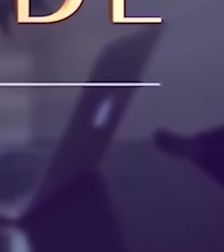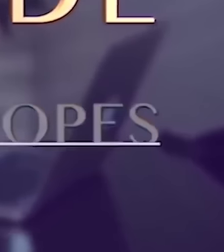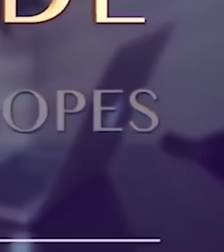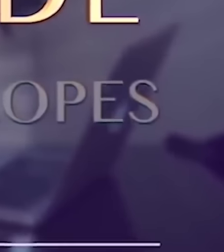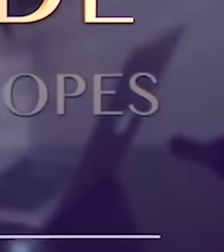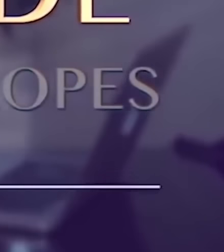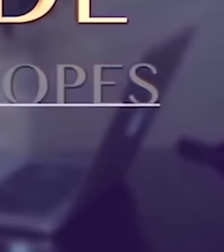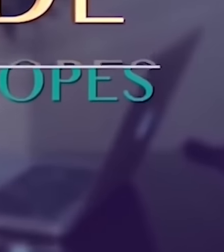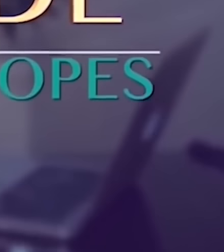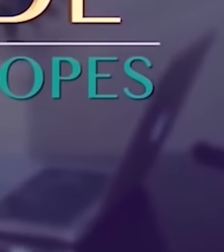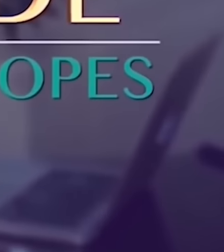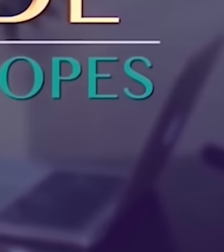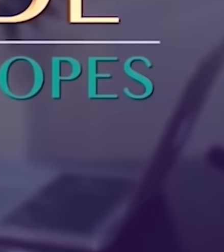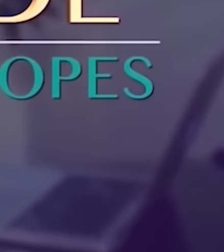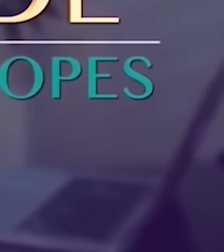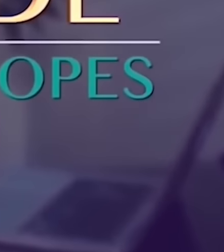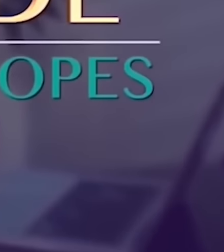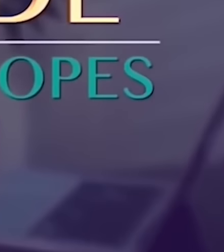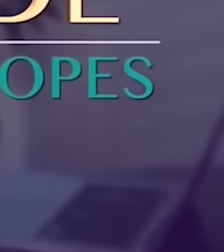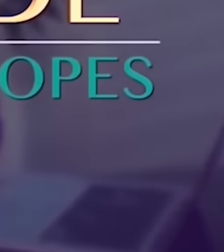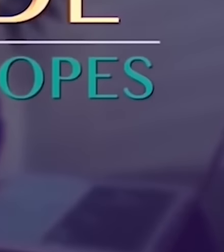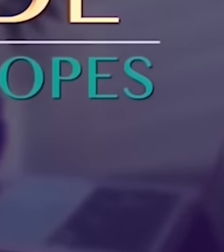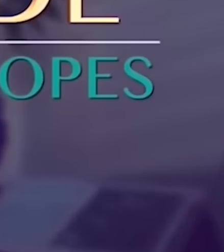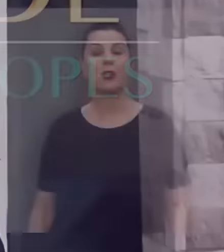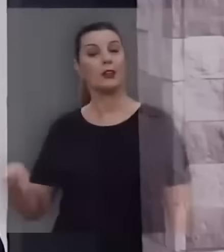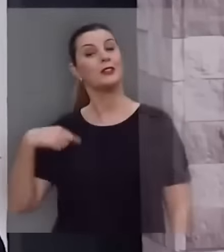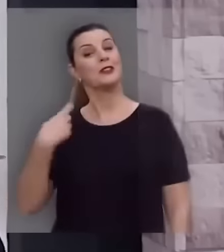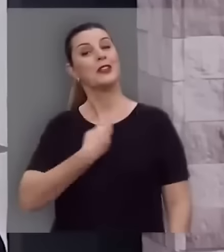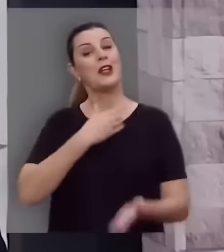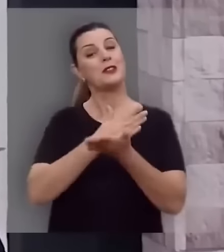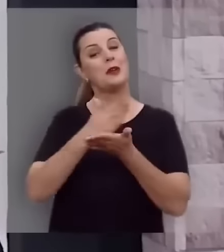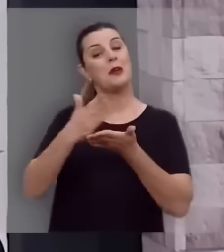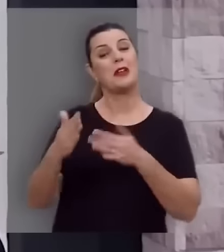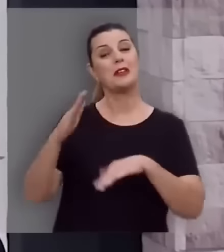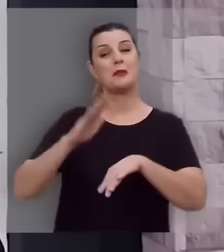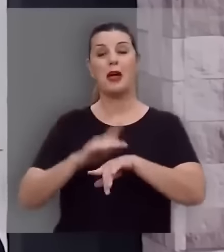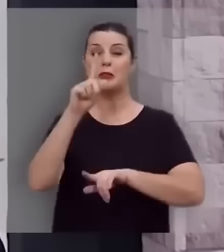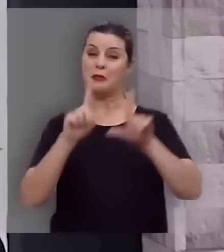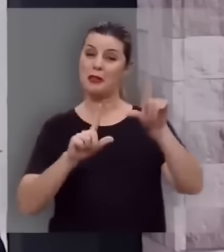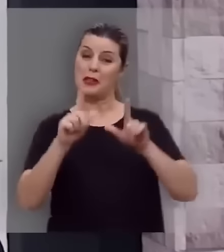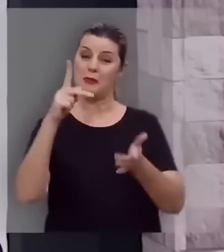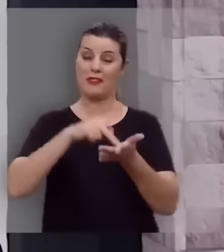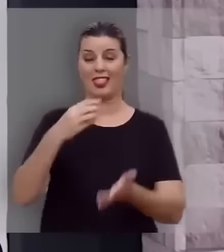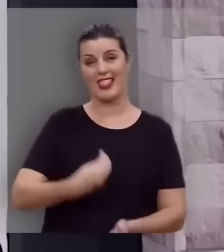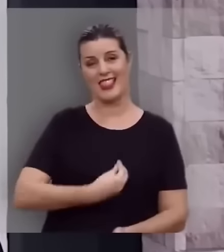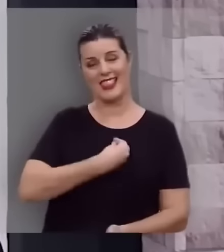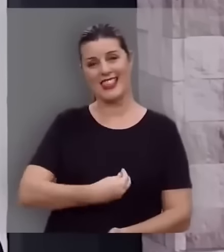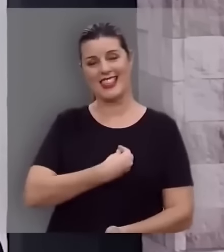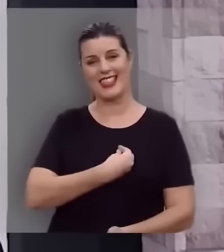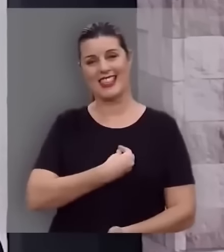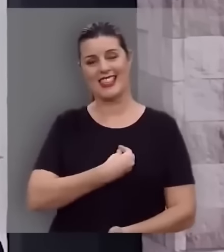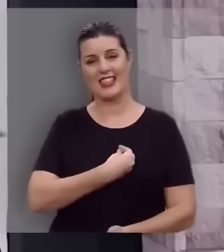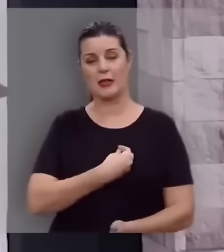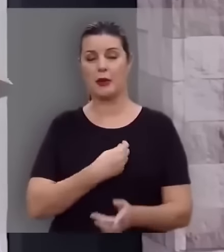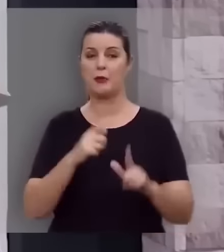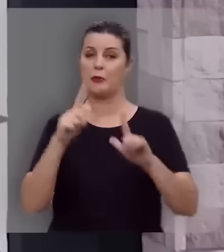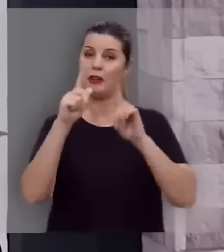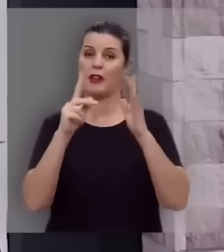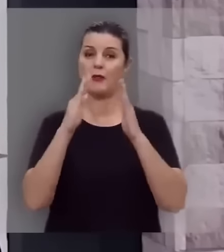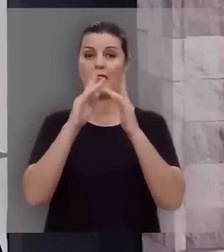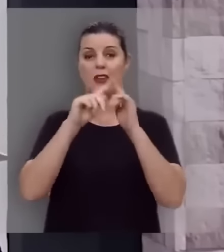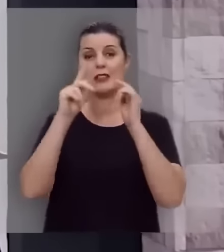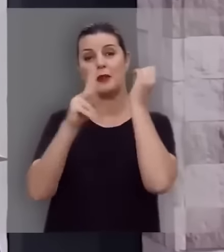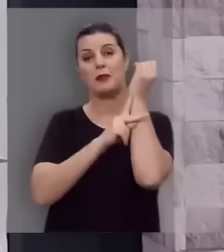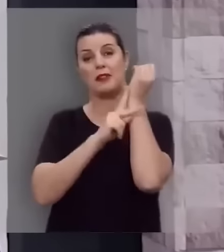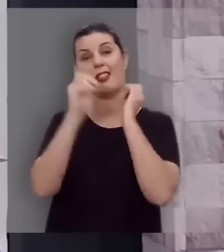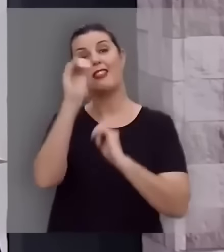Palavra da Verdade, com Hernandes Dias Lopes. Nós estamos começando o programa Verdade e Vida, o programa da